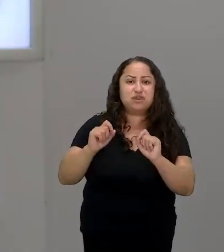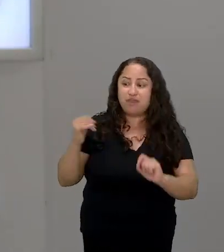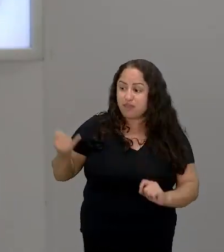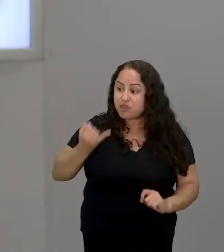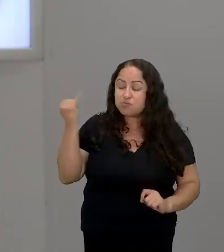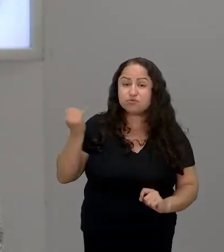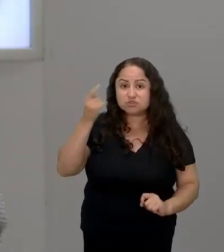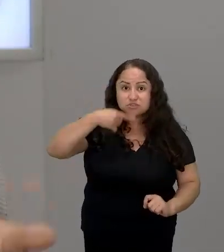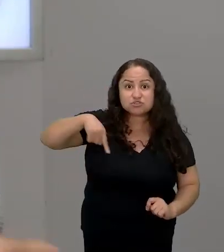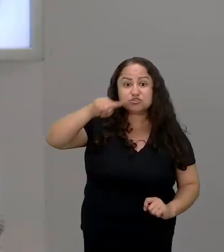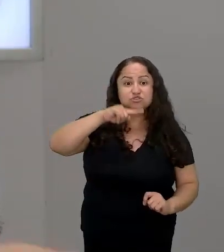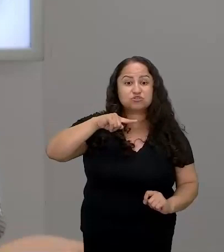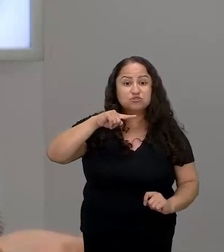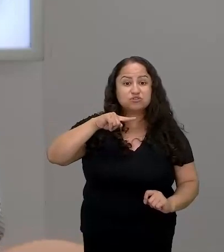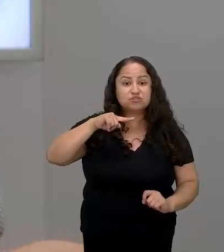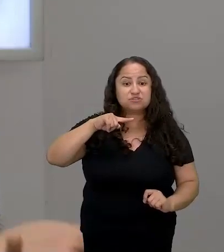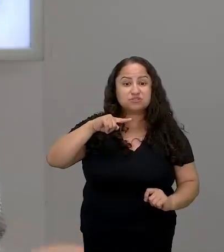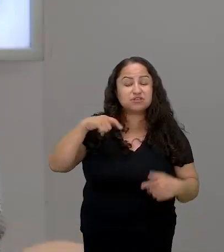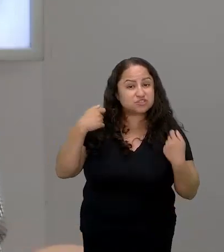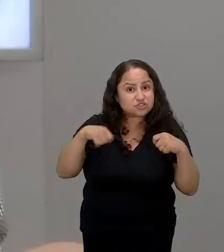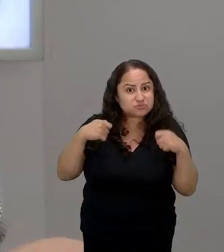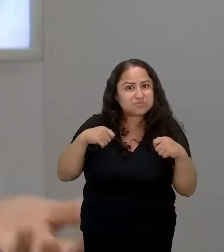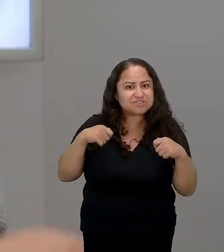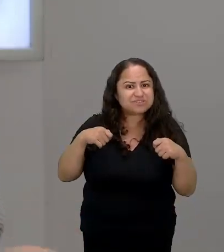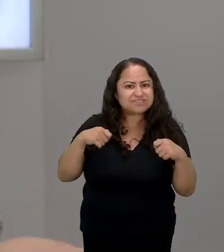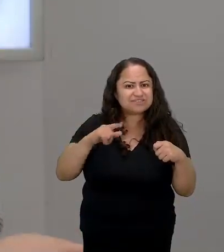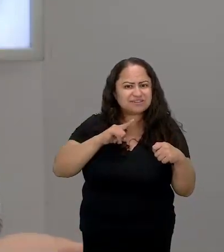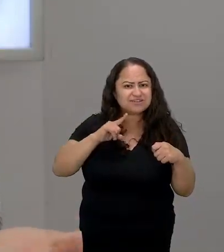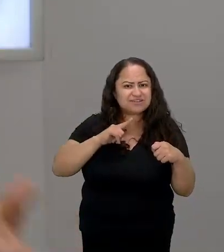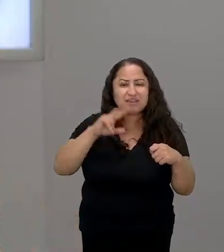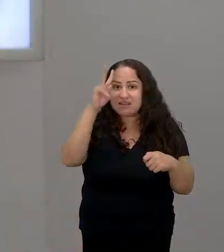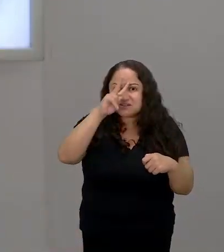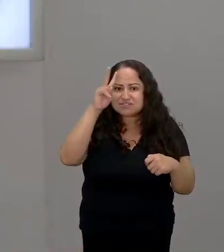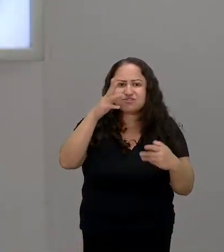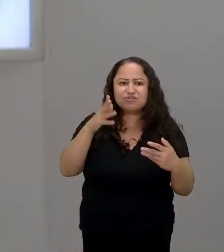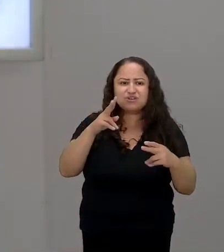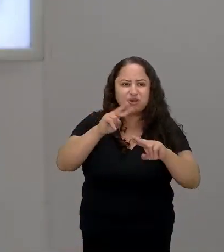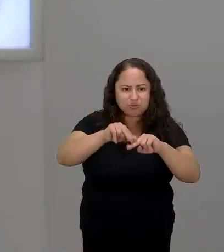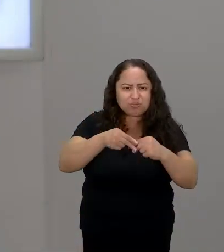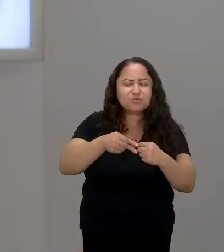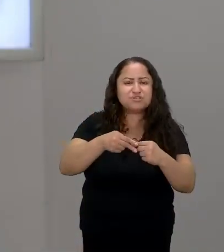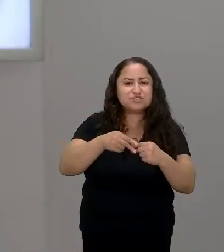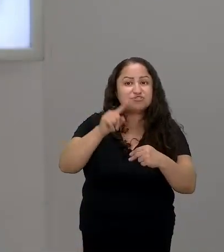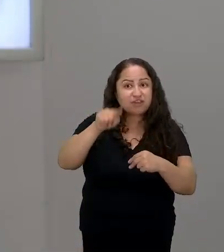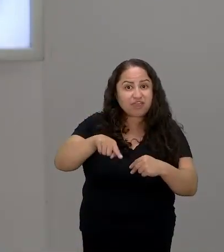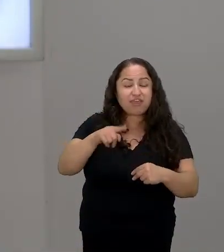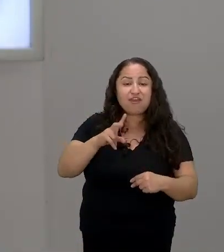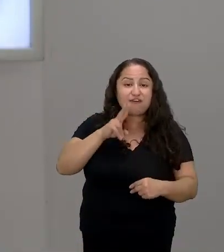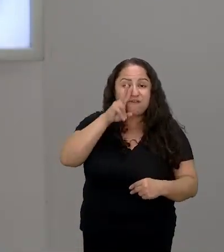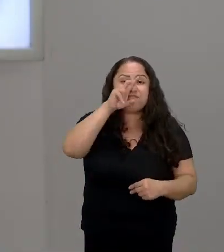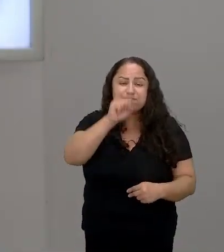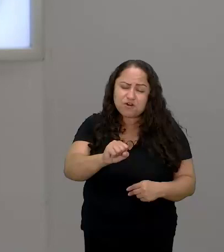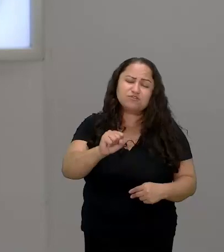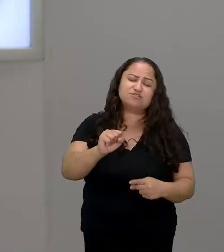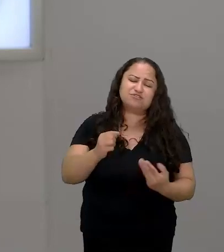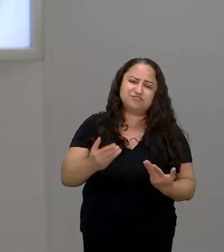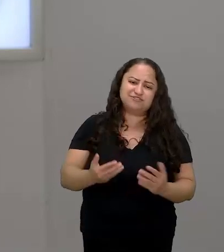você se mantenha enquanto a gente precisa ter história por isso que eu acho que é tão forte tão forte assim